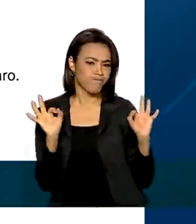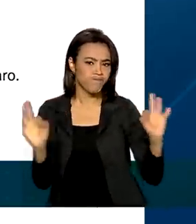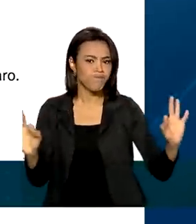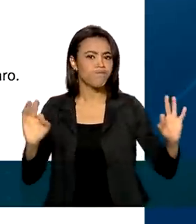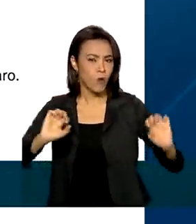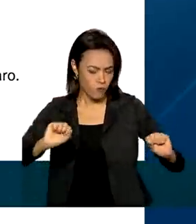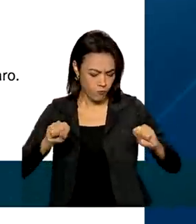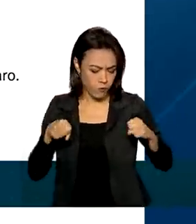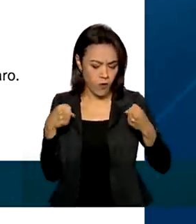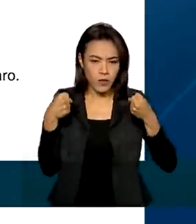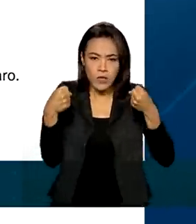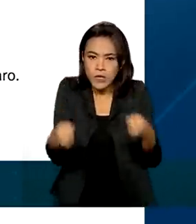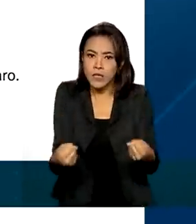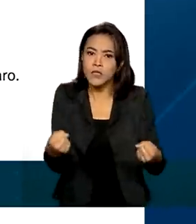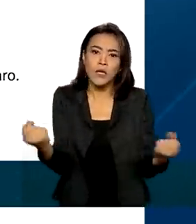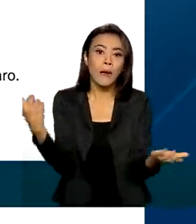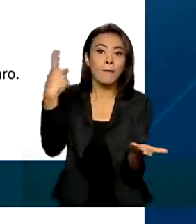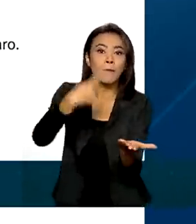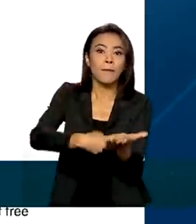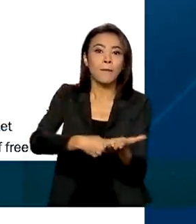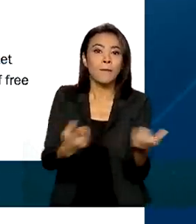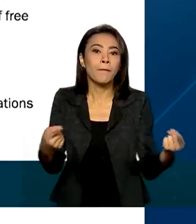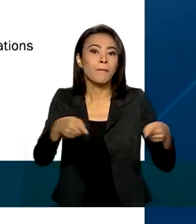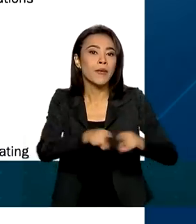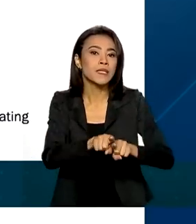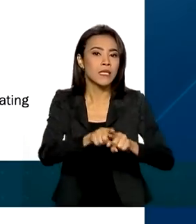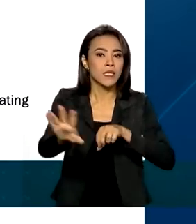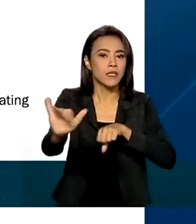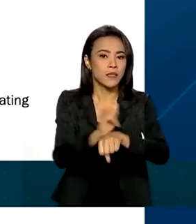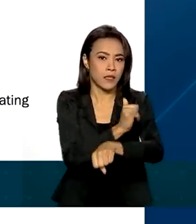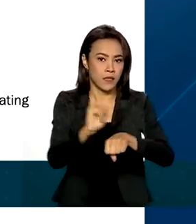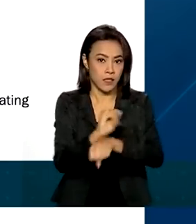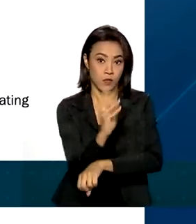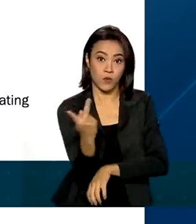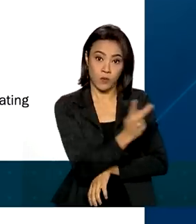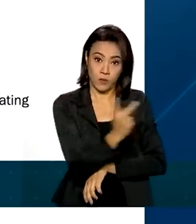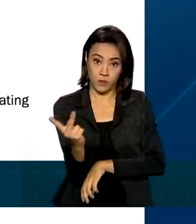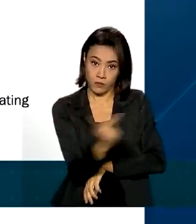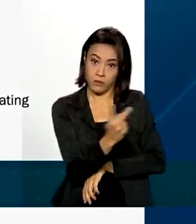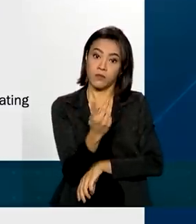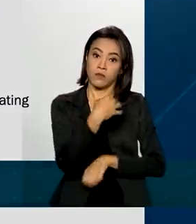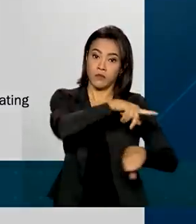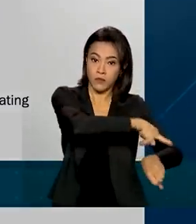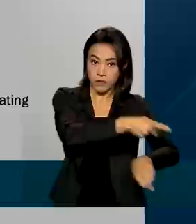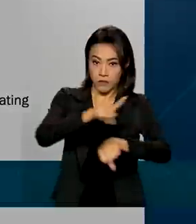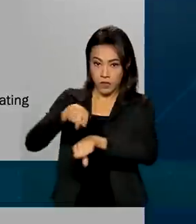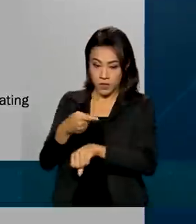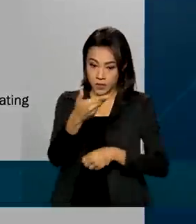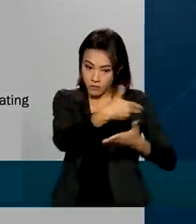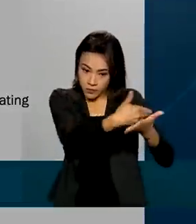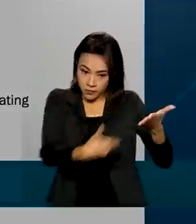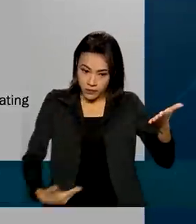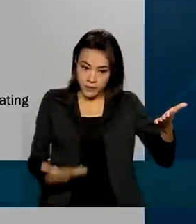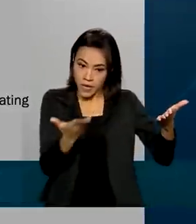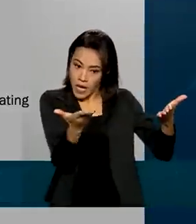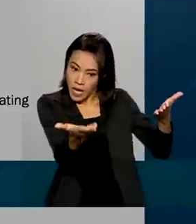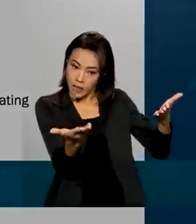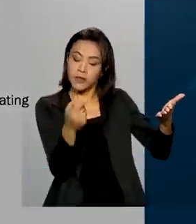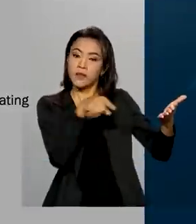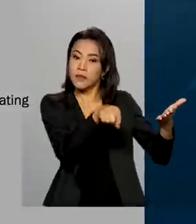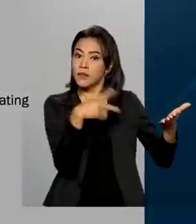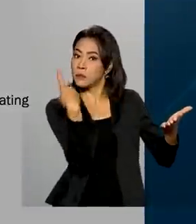fortalecer a parceria estratégica entre os dois países. Segundo a nota do governo russo,